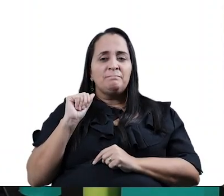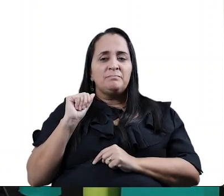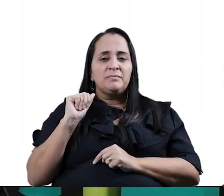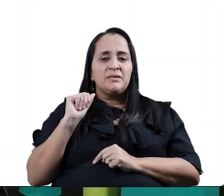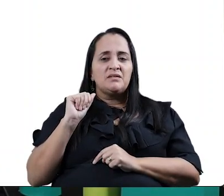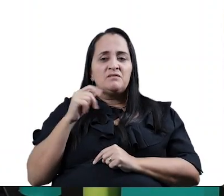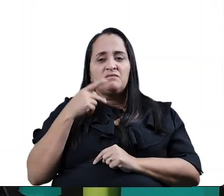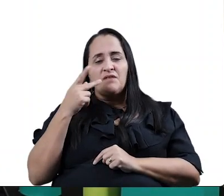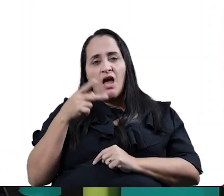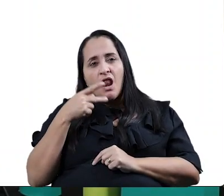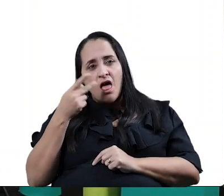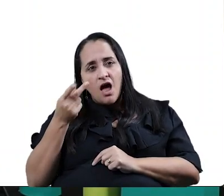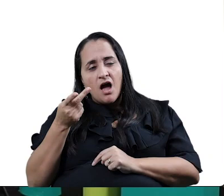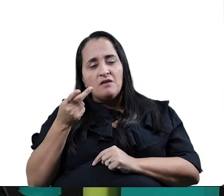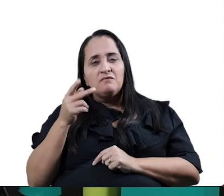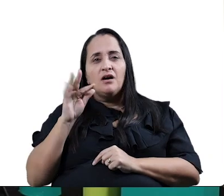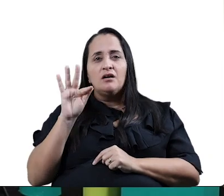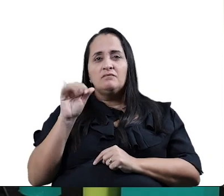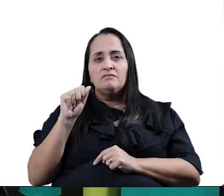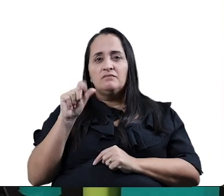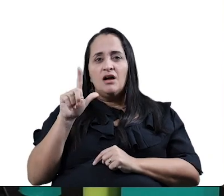Tirava. Falava.